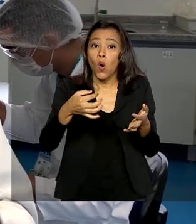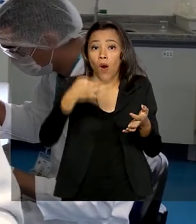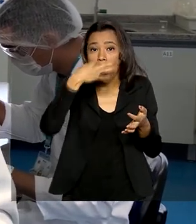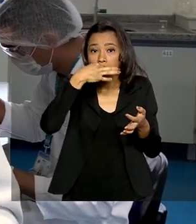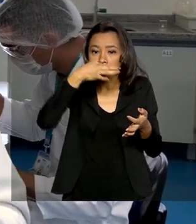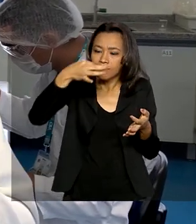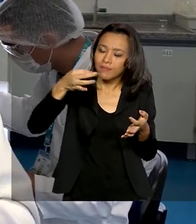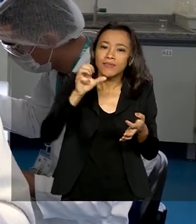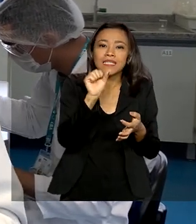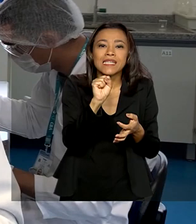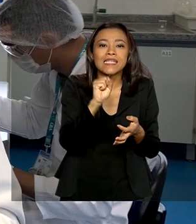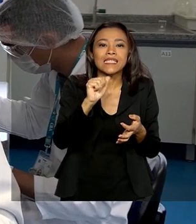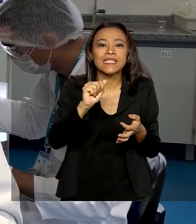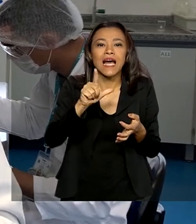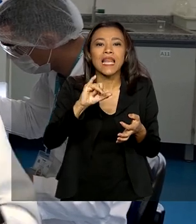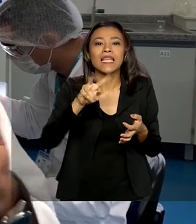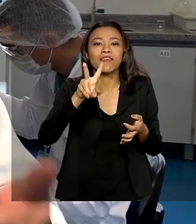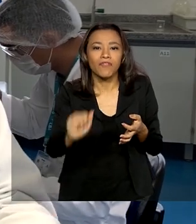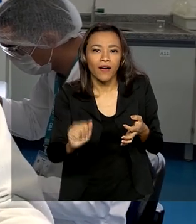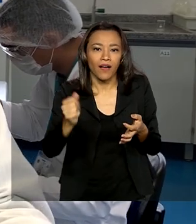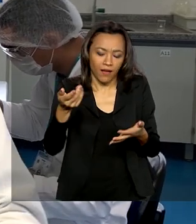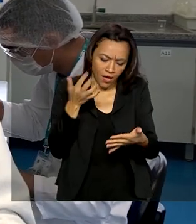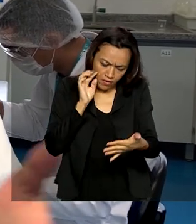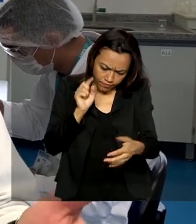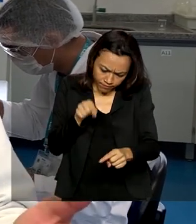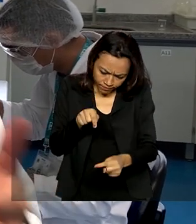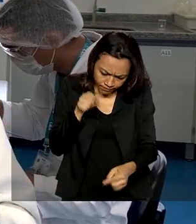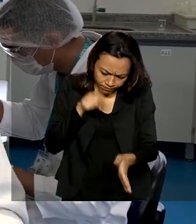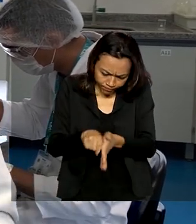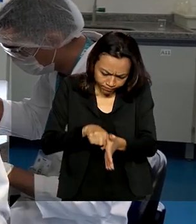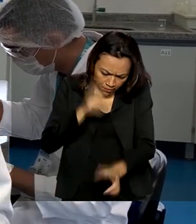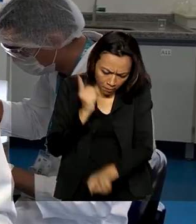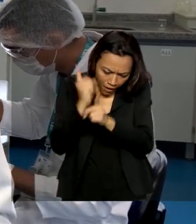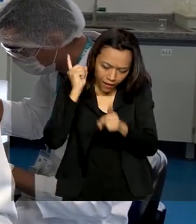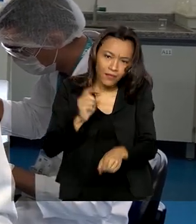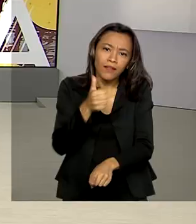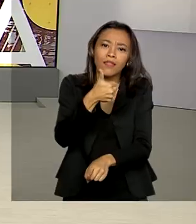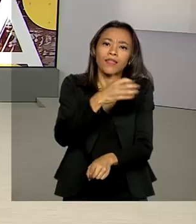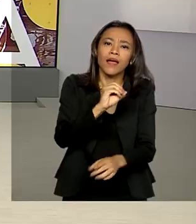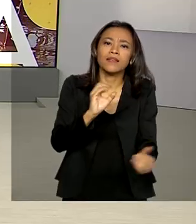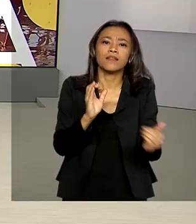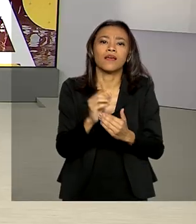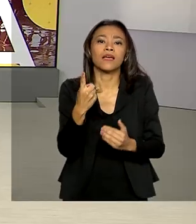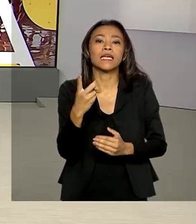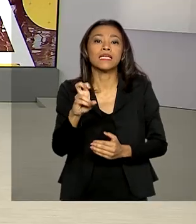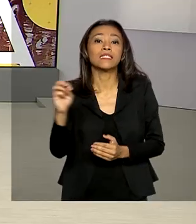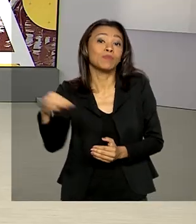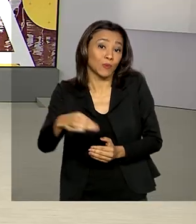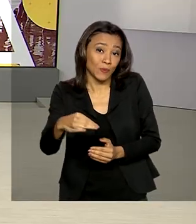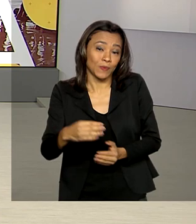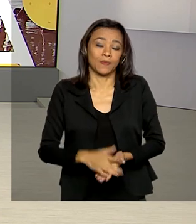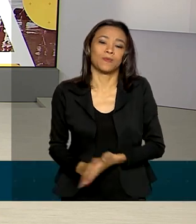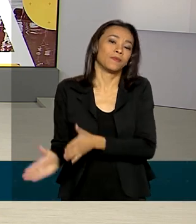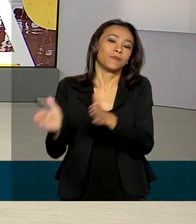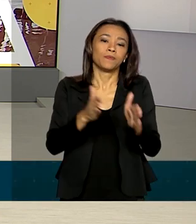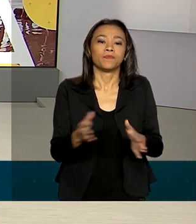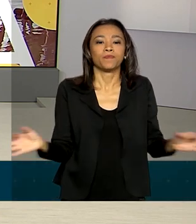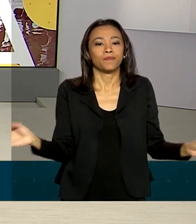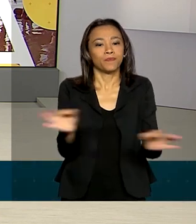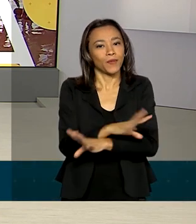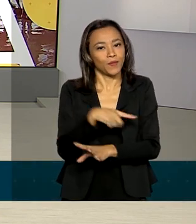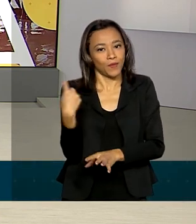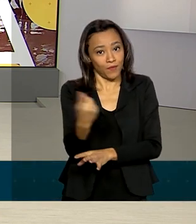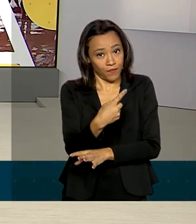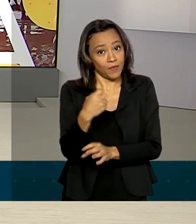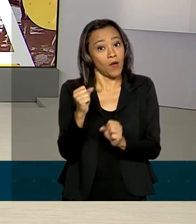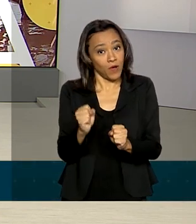E logo em seguida, em contato com a membrana, ele pode ter o resultado de 10 a 15 minutos. O Brasil em Dia termina aqui. Você pode